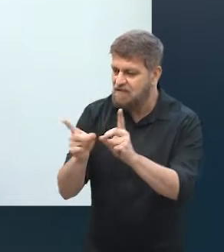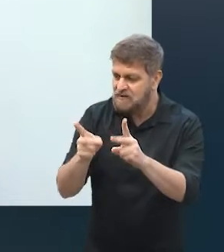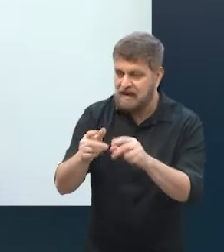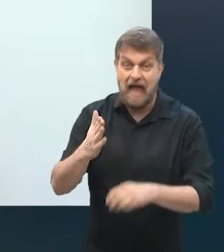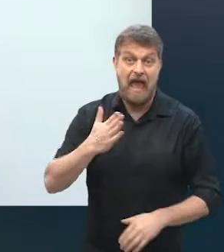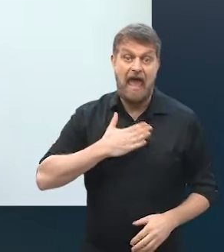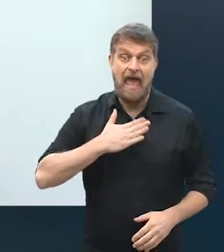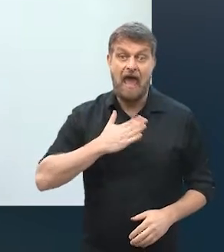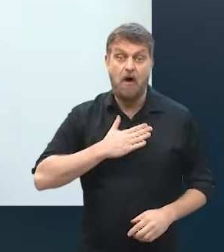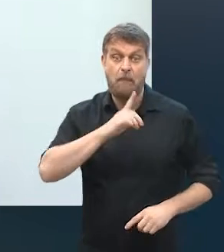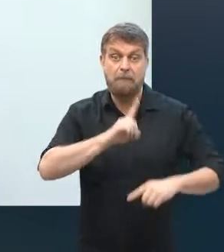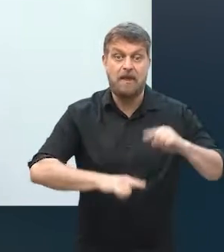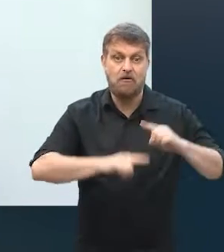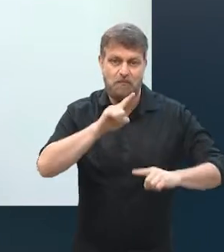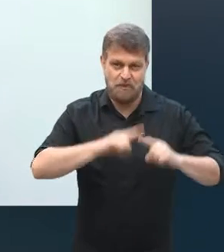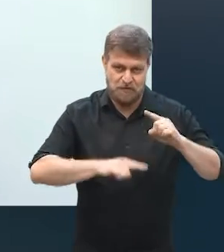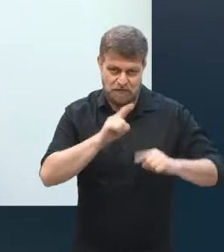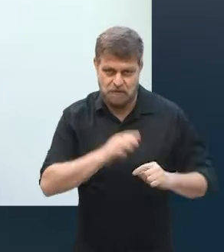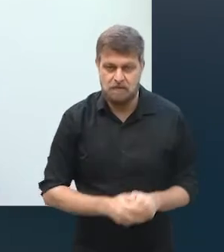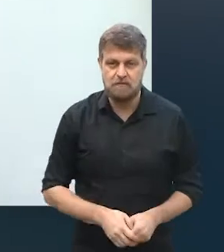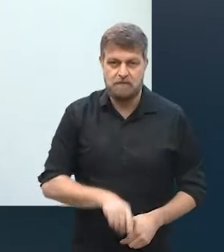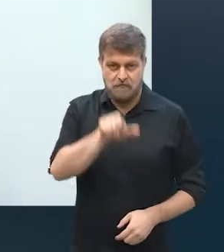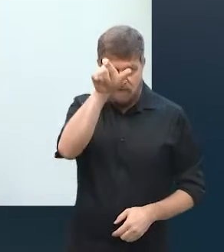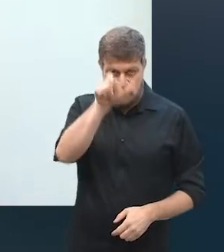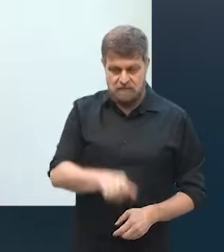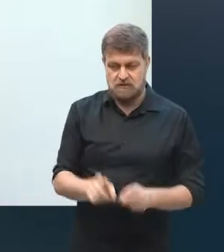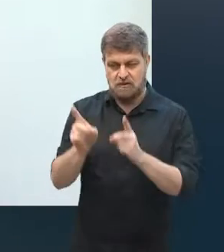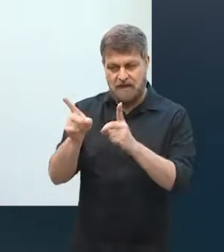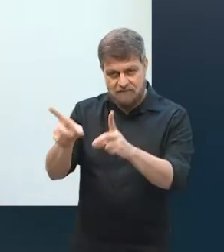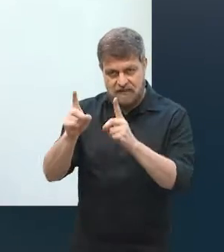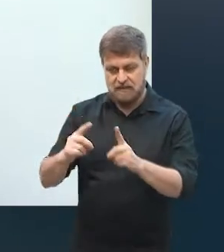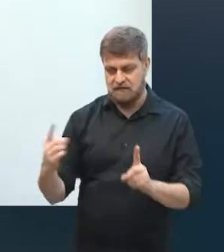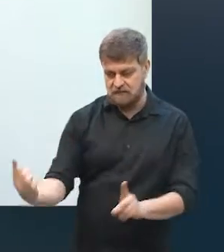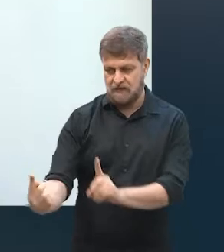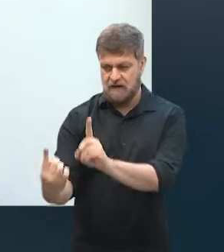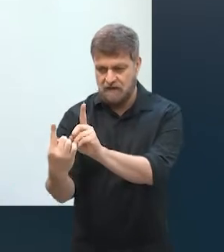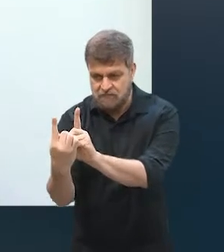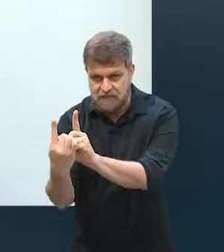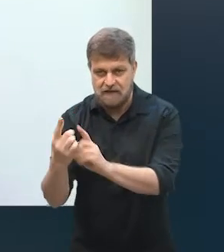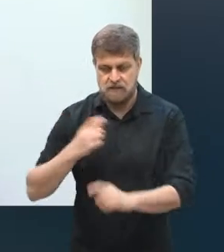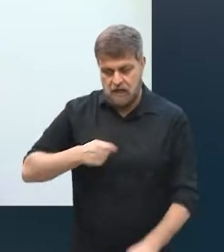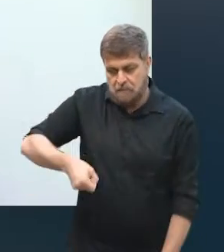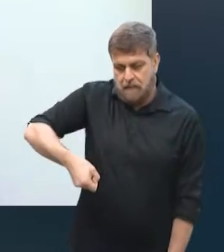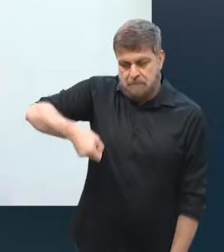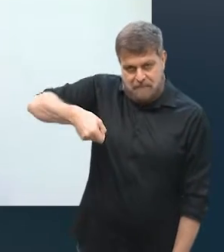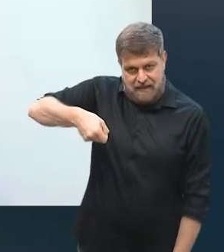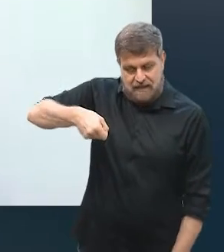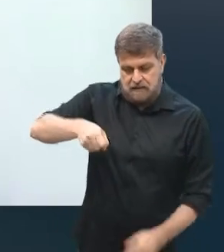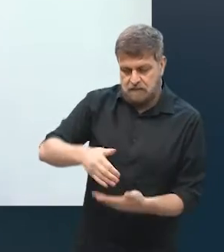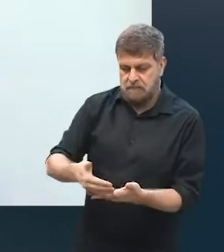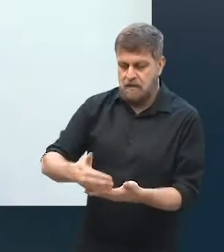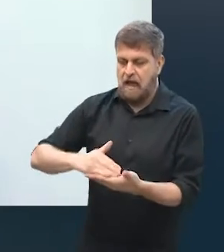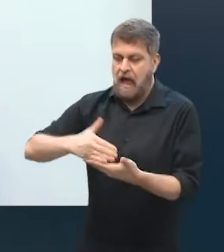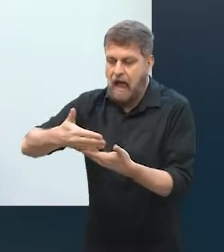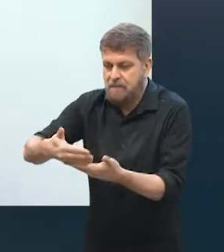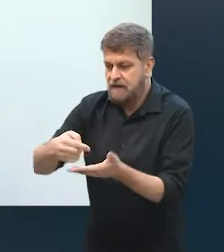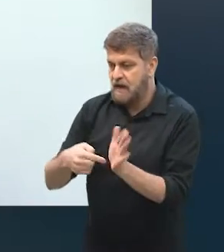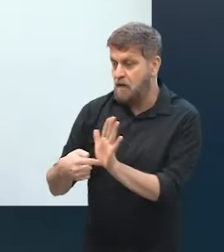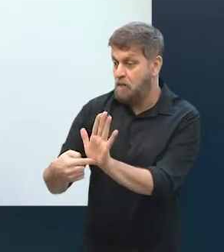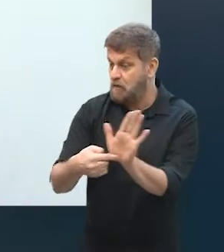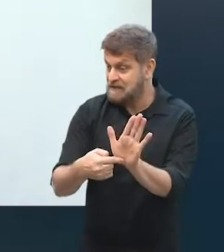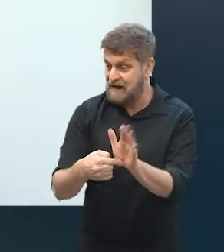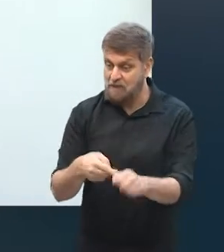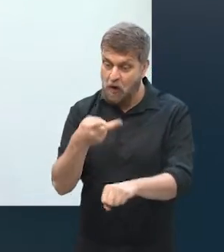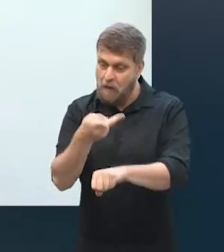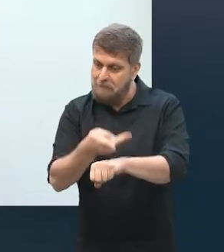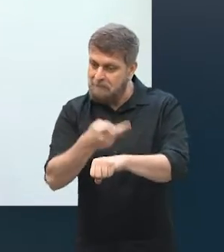marca para dentro da casa das pessoas, porque as revendedoras são mais assim, né? Elas ficam com uma maleta, levam na casa de uma amiga, levam